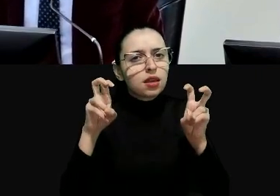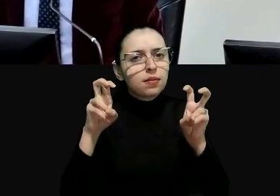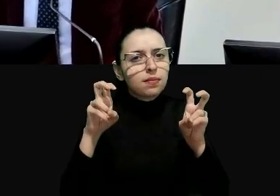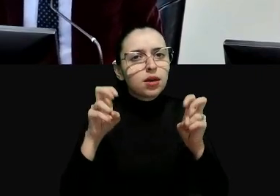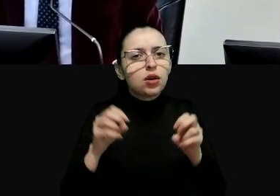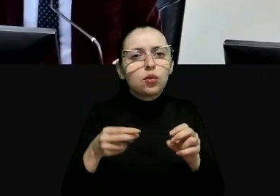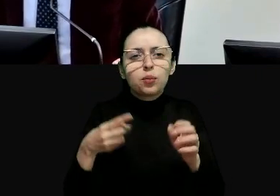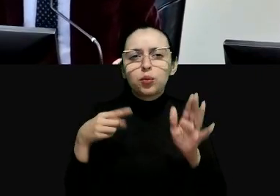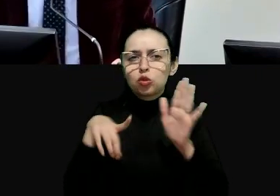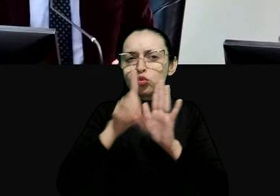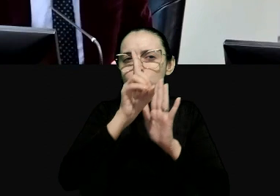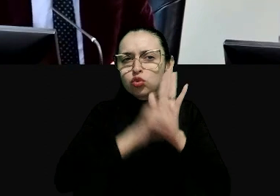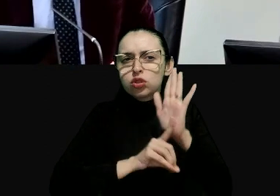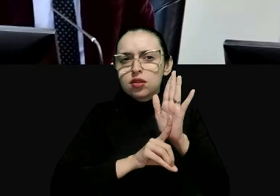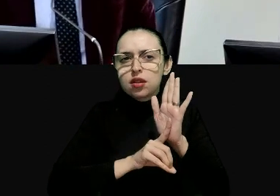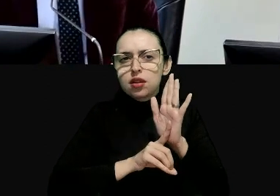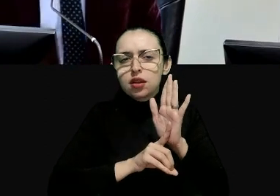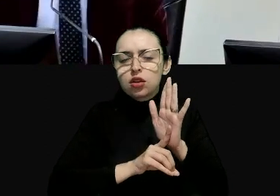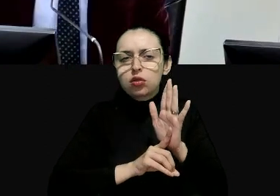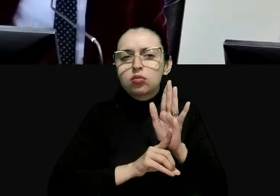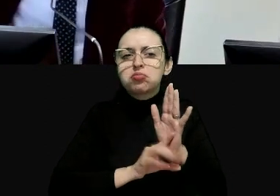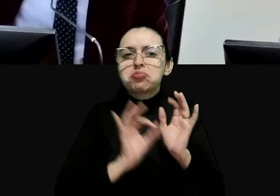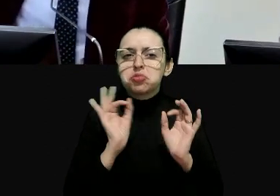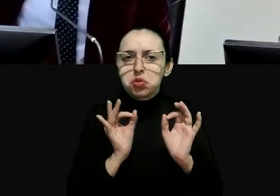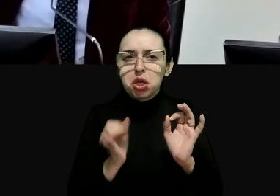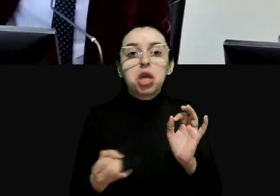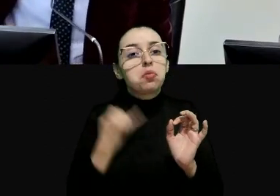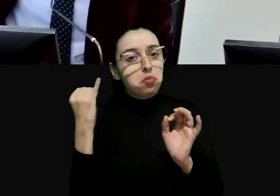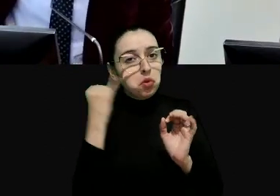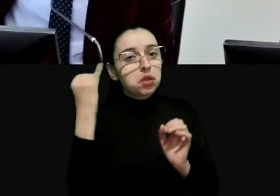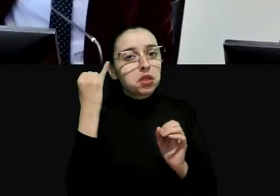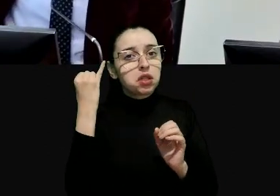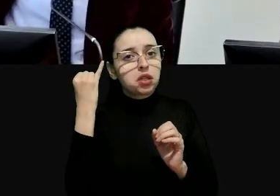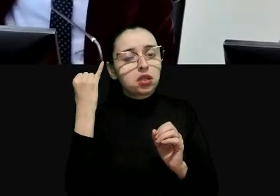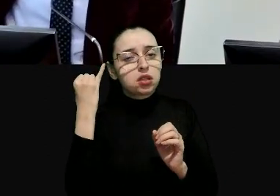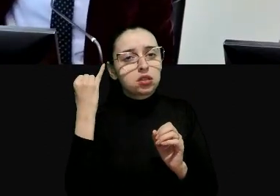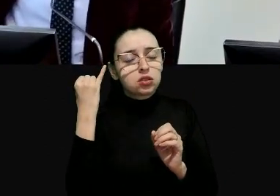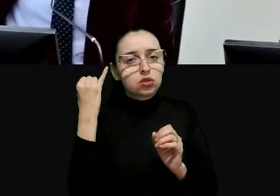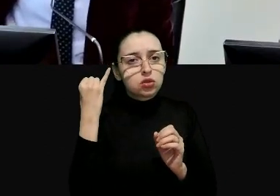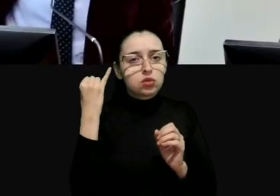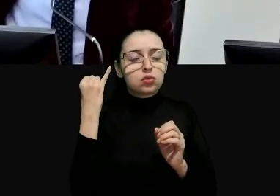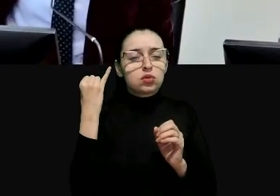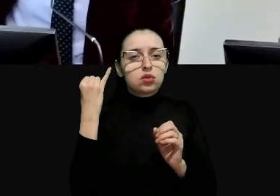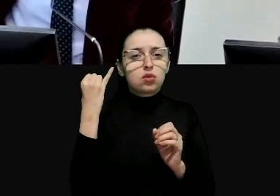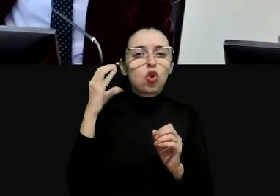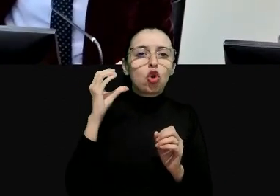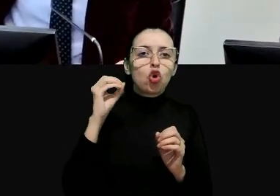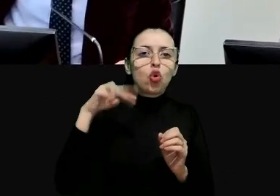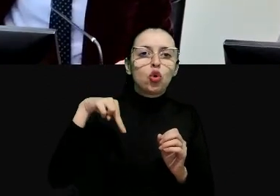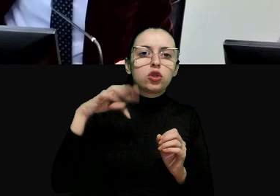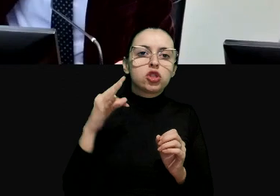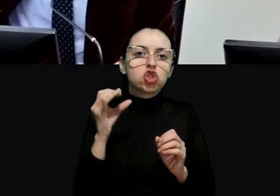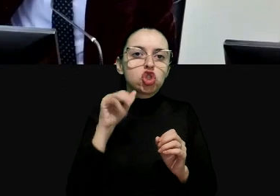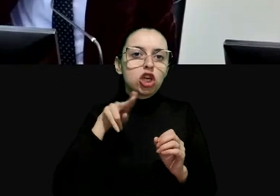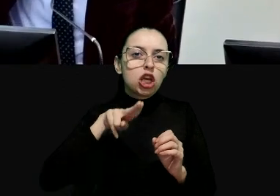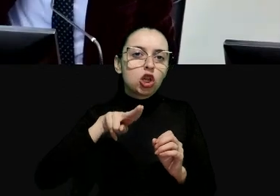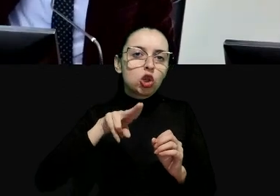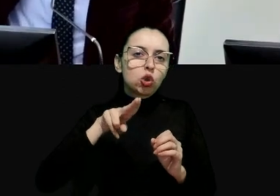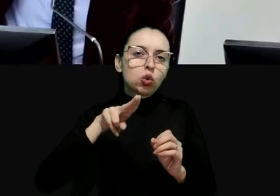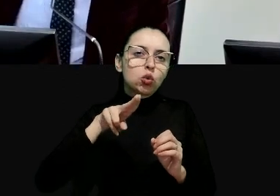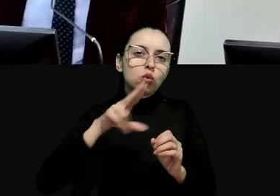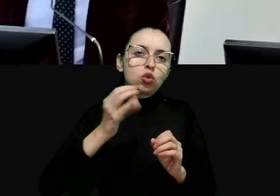opera por um direito constitucional comum e isso é muito importante que este constitucionalismo não